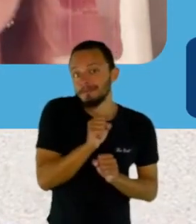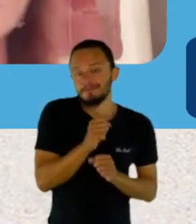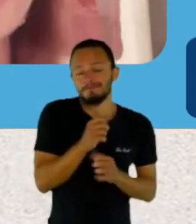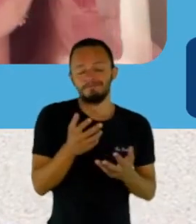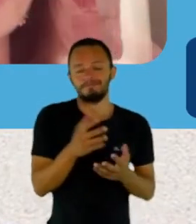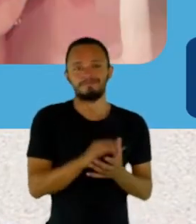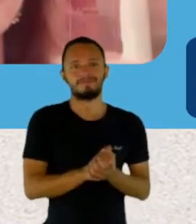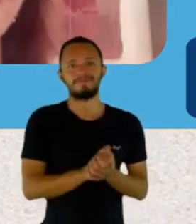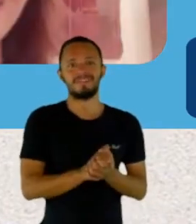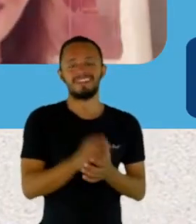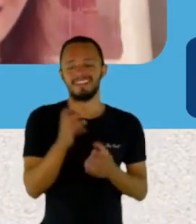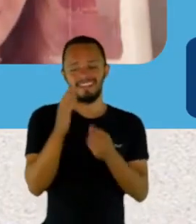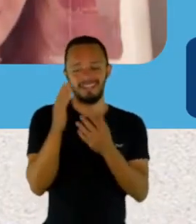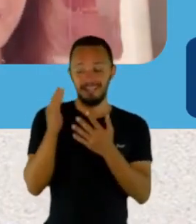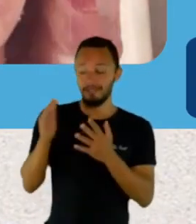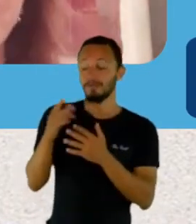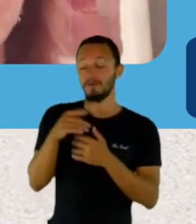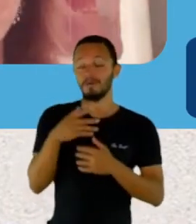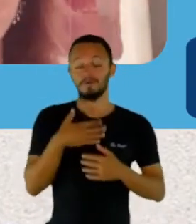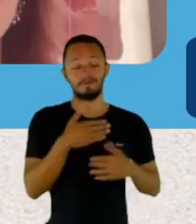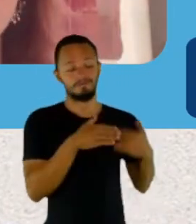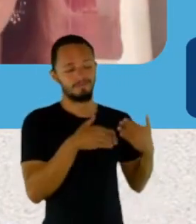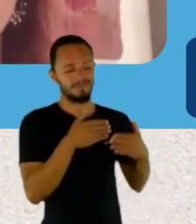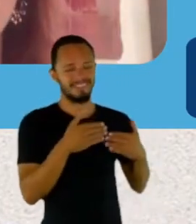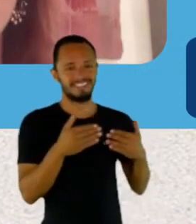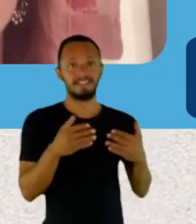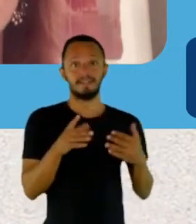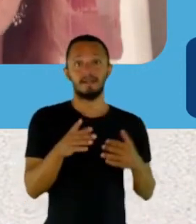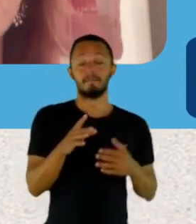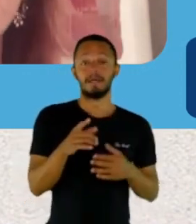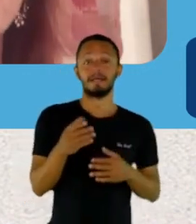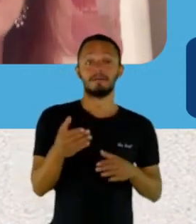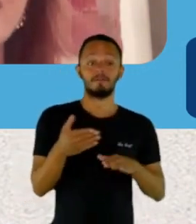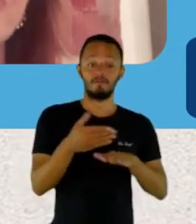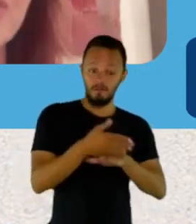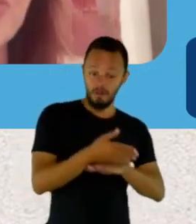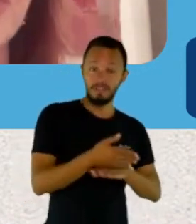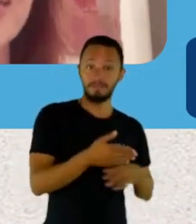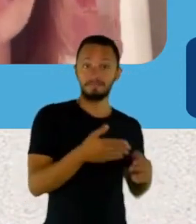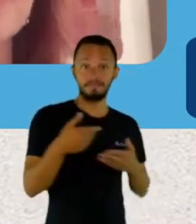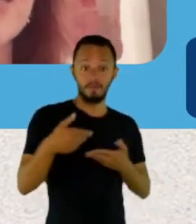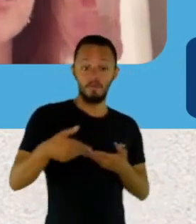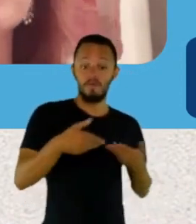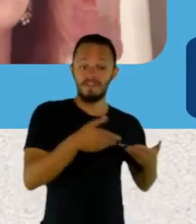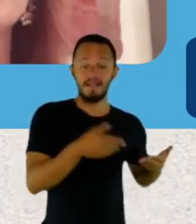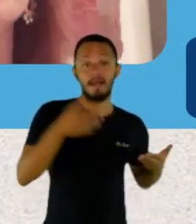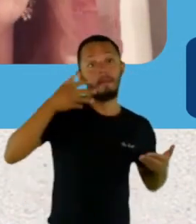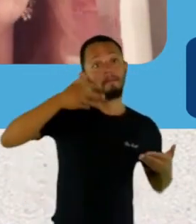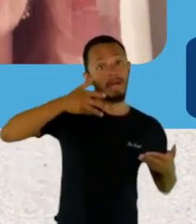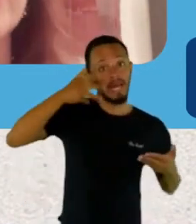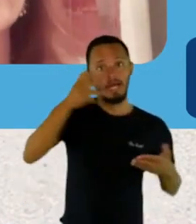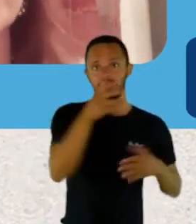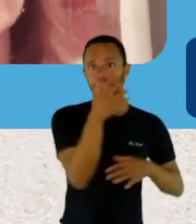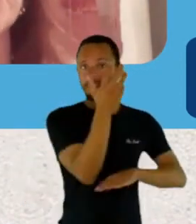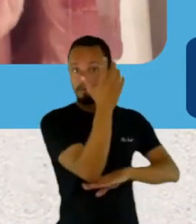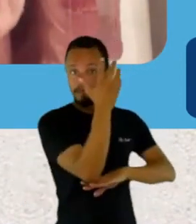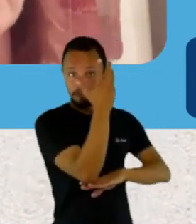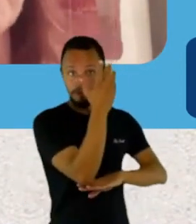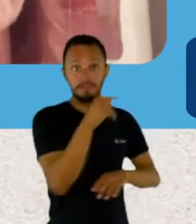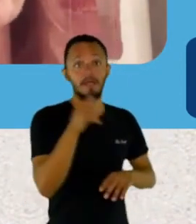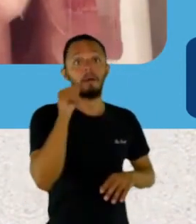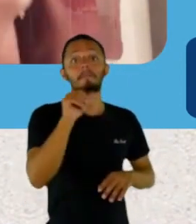com certeza que a gente vai ser. Eu vou me atropelando aqui. Mas eu fui convidada para fazer uma palestra em Patinga para um grupo de mães